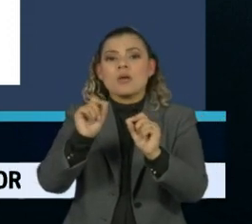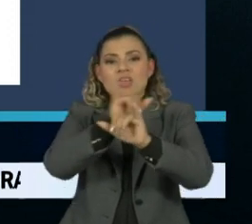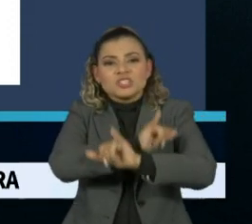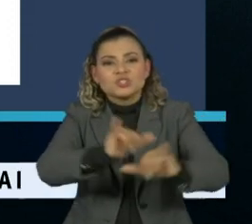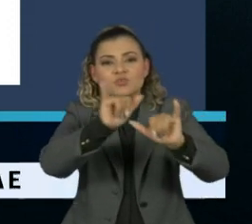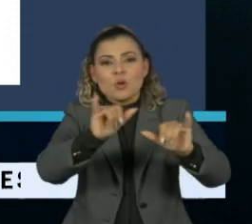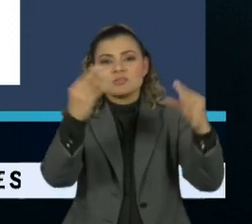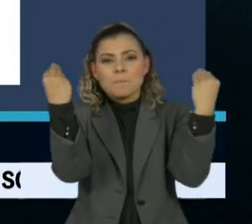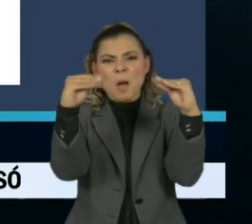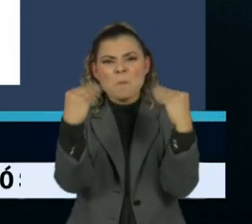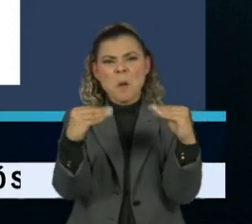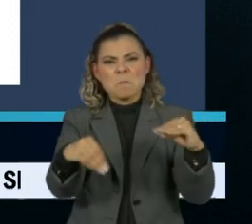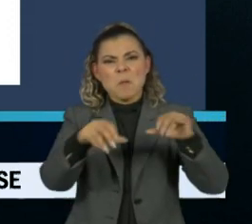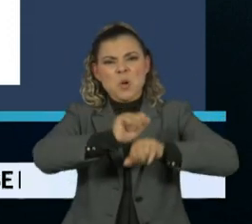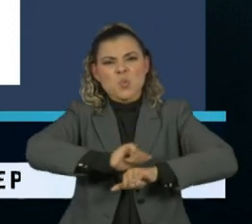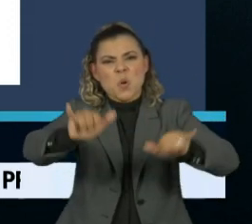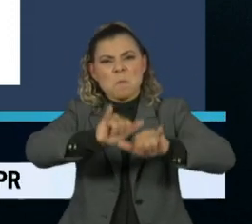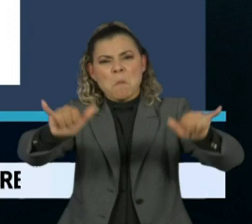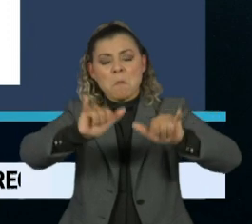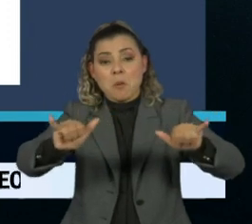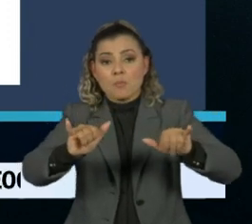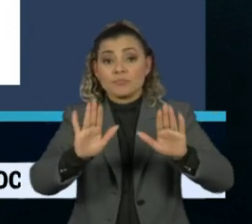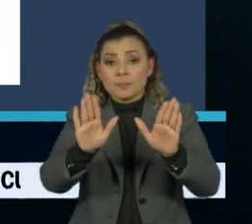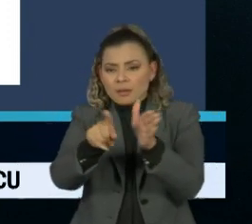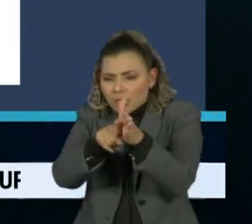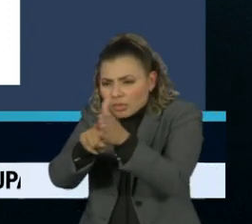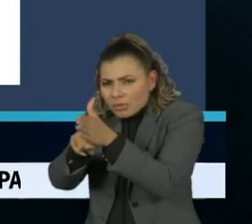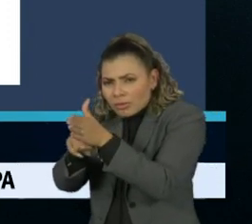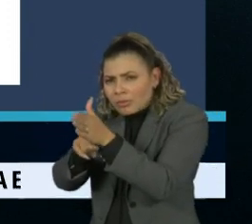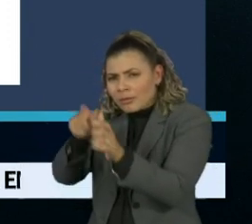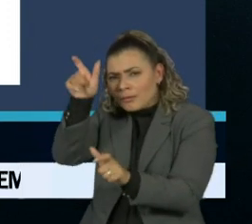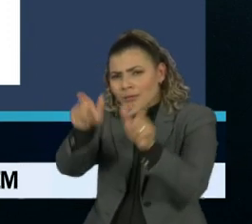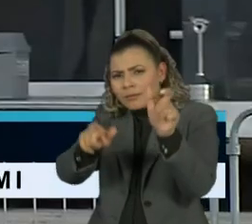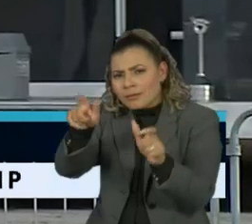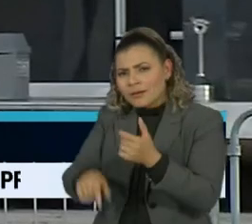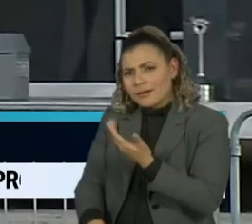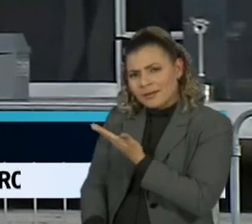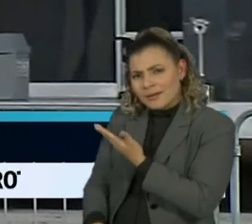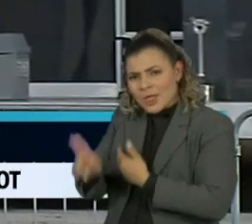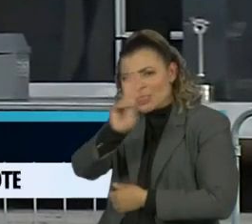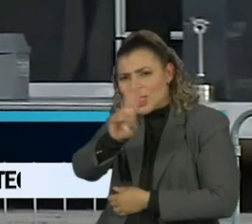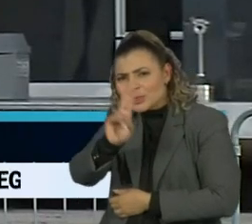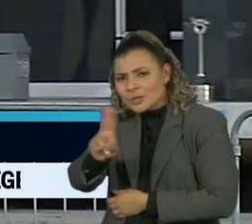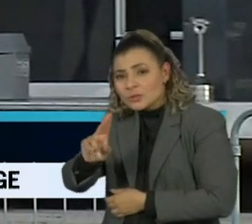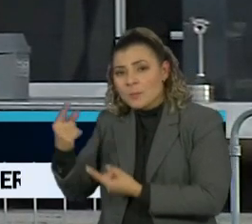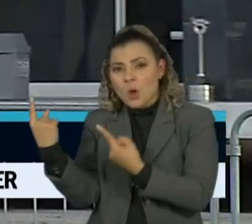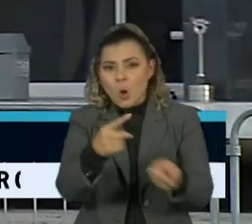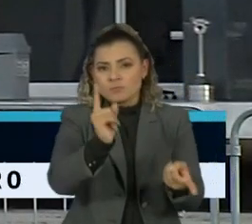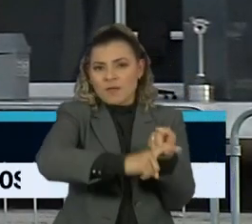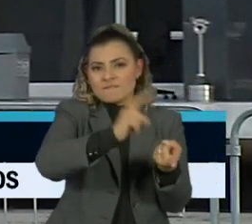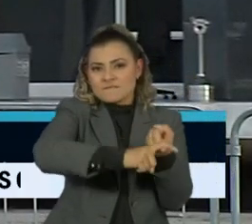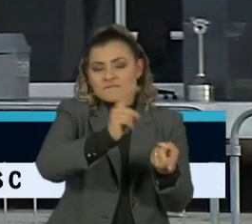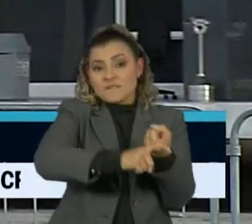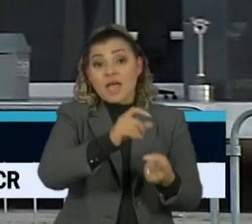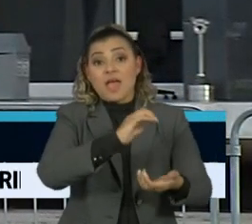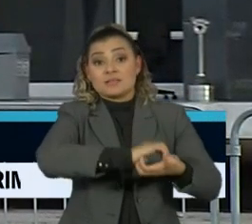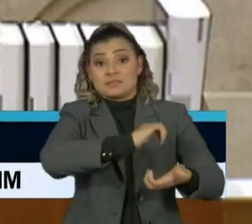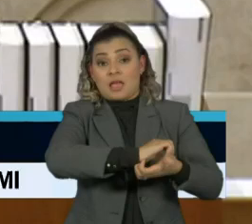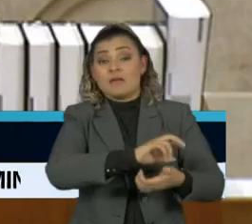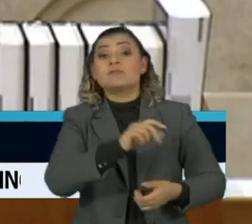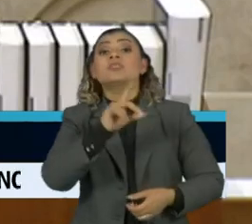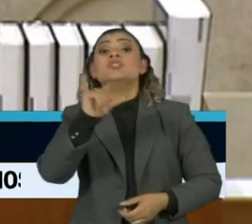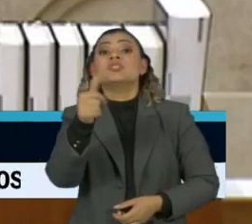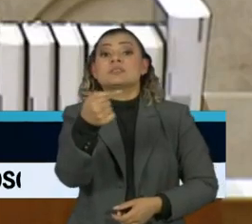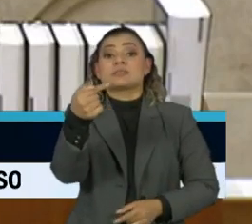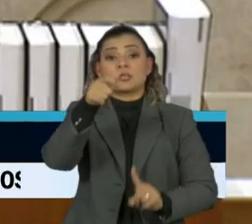divulgação de mensagens. Segundo os peritos, os perfis começaram a publicar ataques ao STF em 7 de novembro do ano